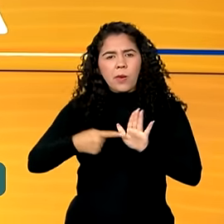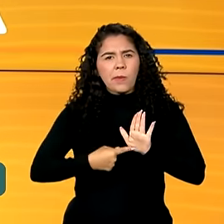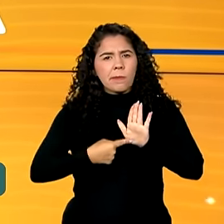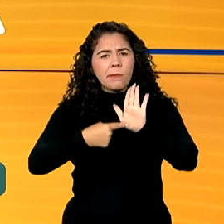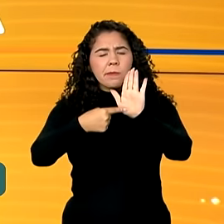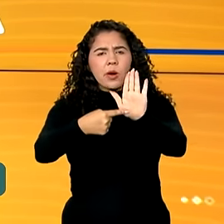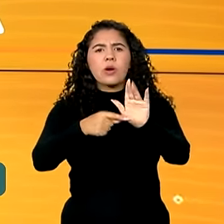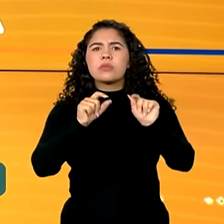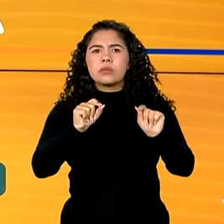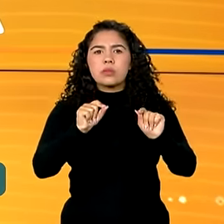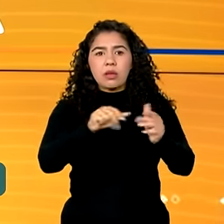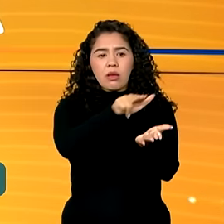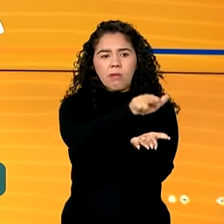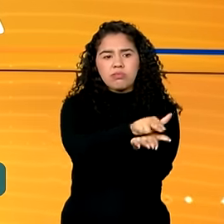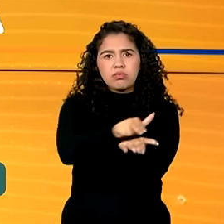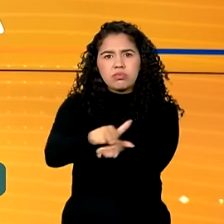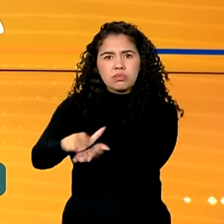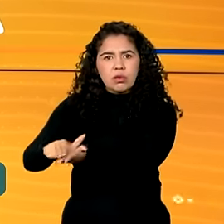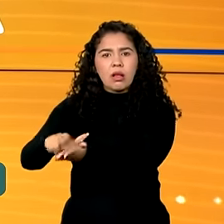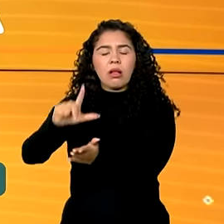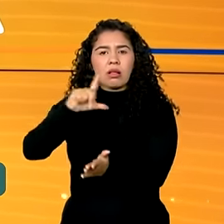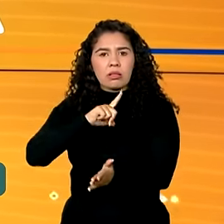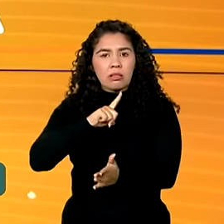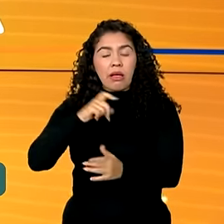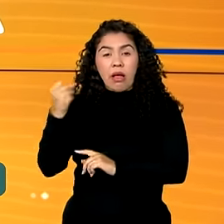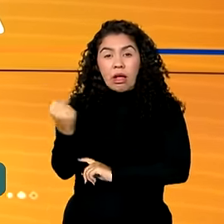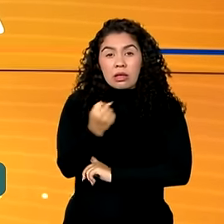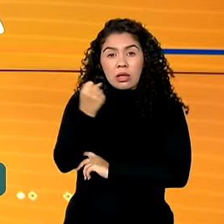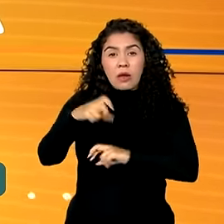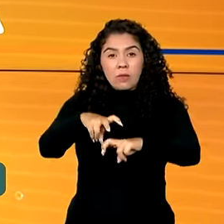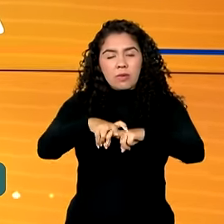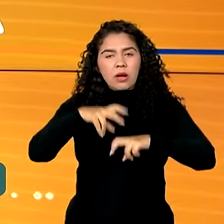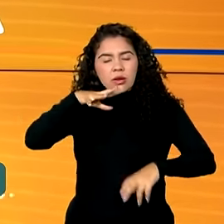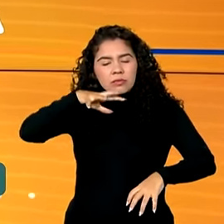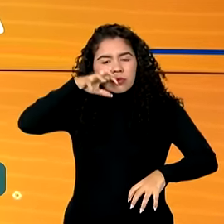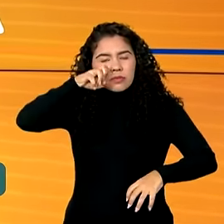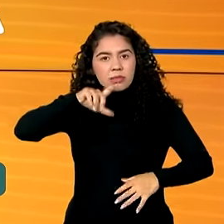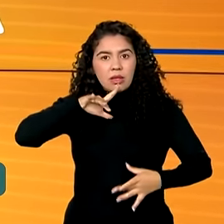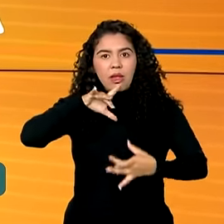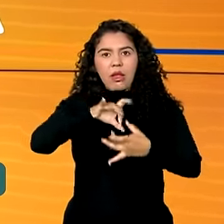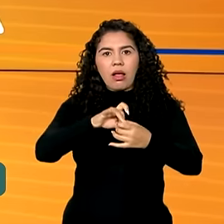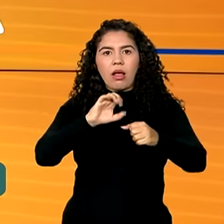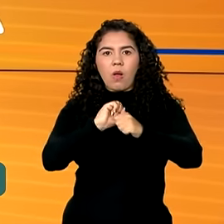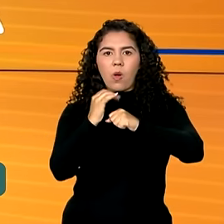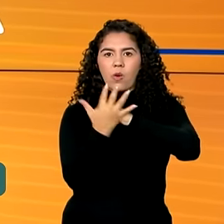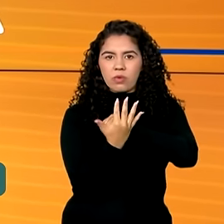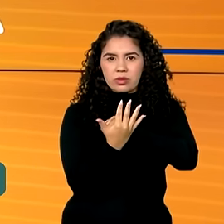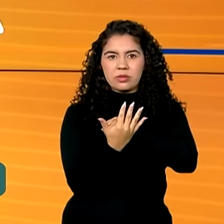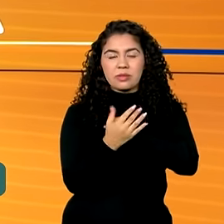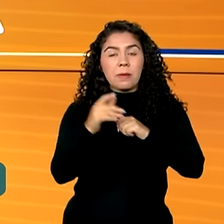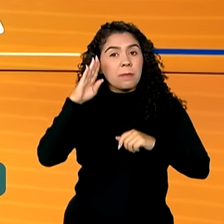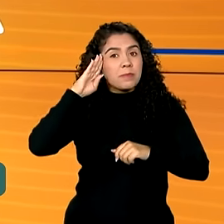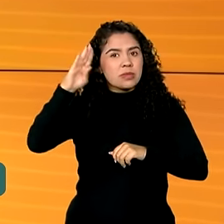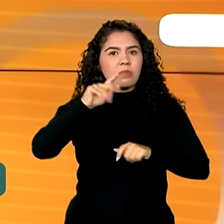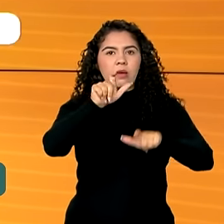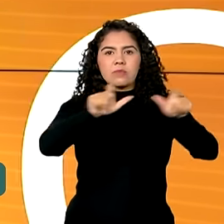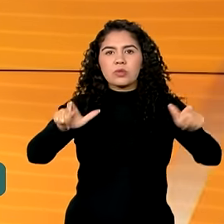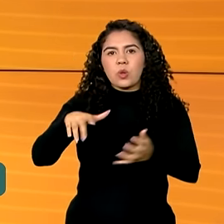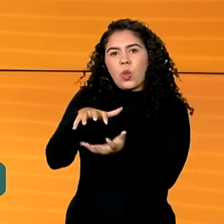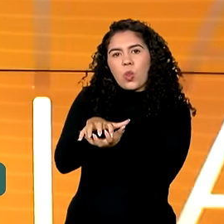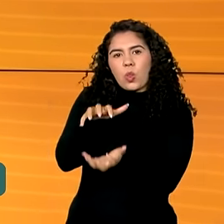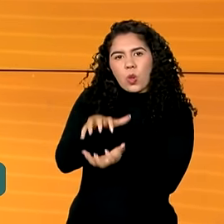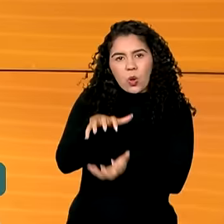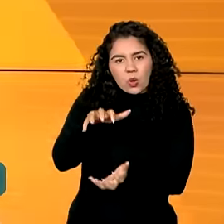internações por problemas respiratórios graves associados à Covid-19 entre os idosos. Os dados são